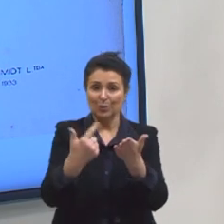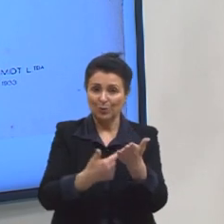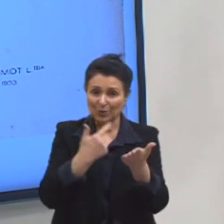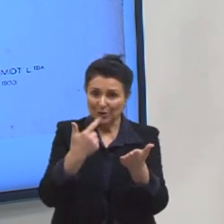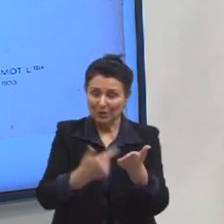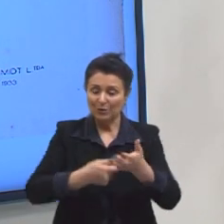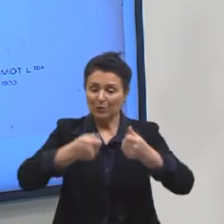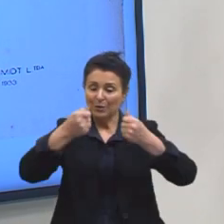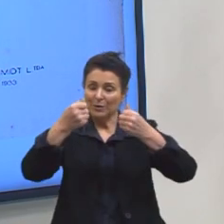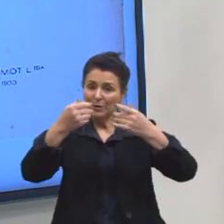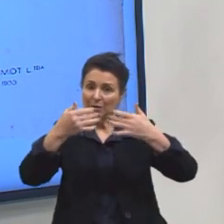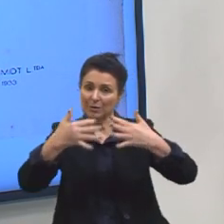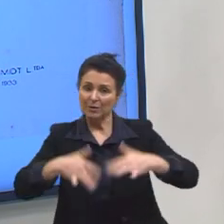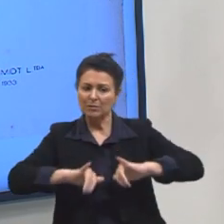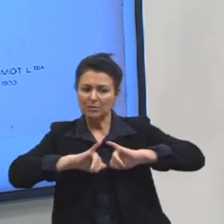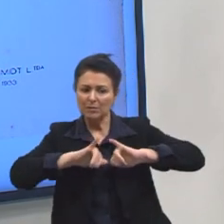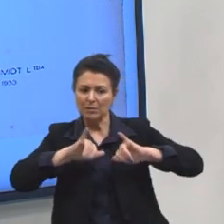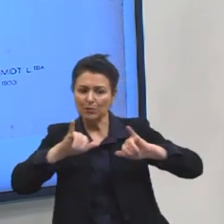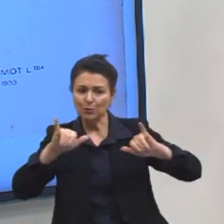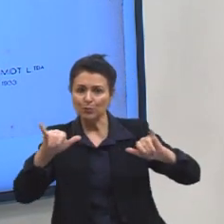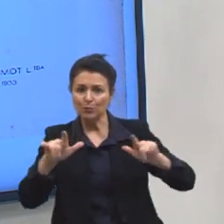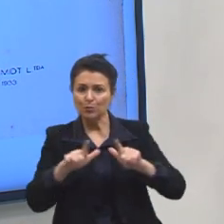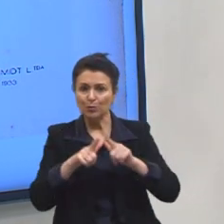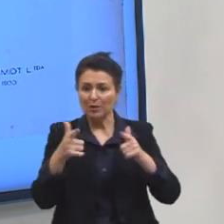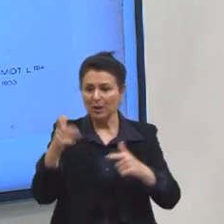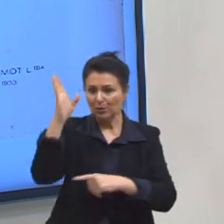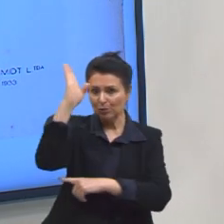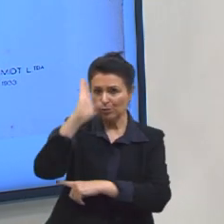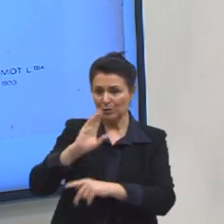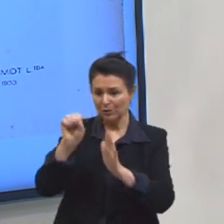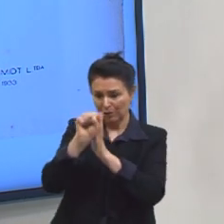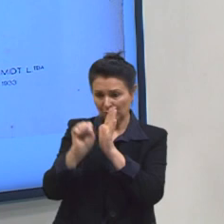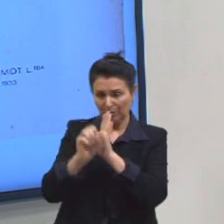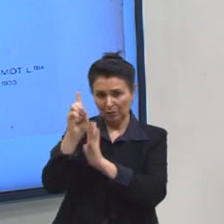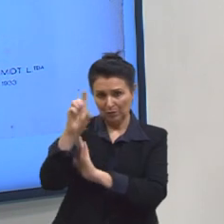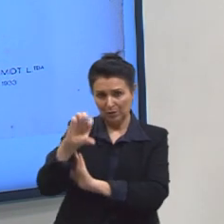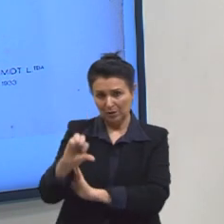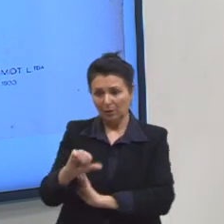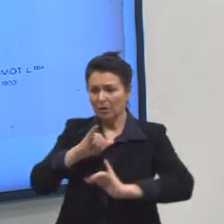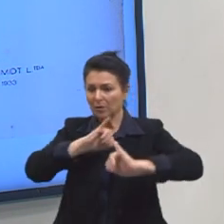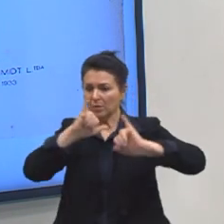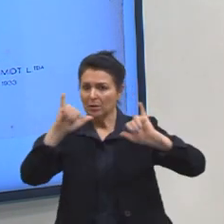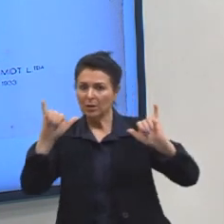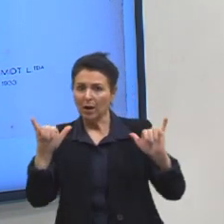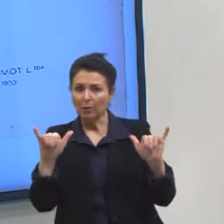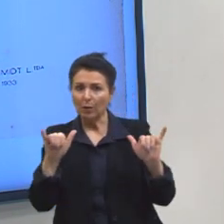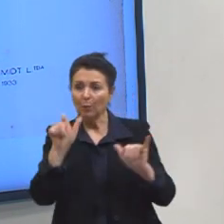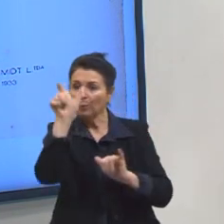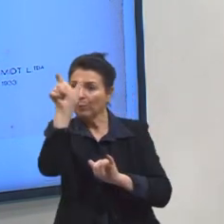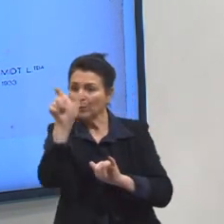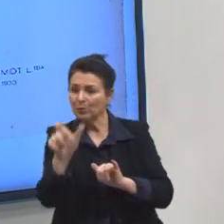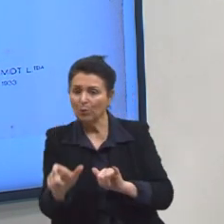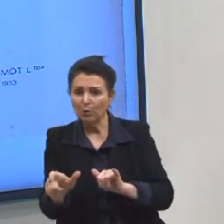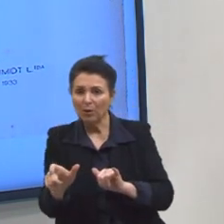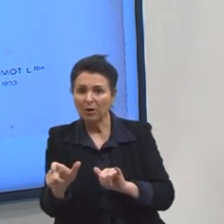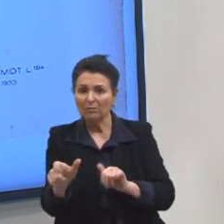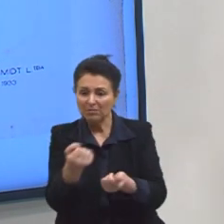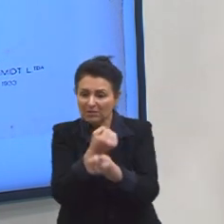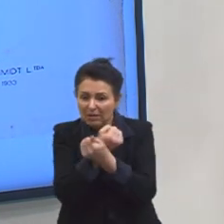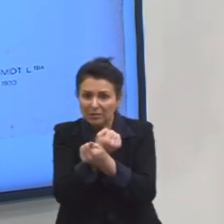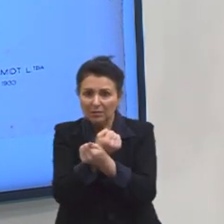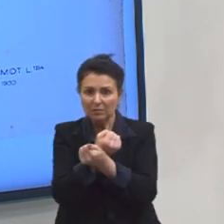fala sobre os anúncios de jornais brasileiros do século XIX, que anunciavam pessoas escravizadas, como se fossem objetos.